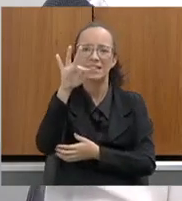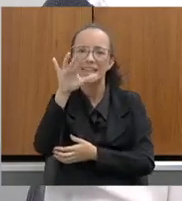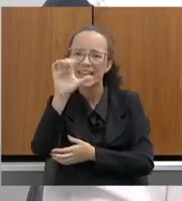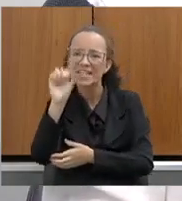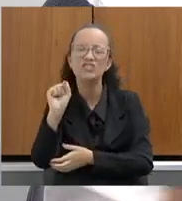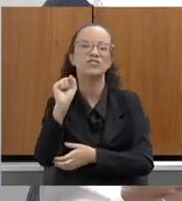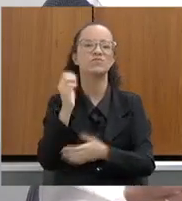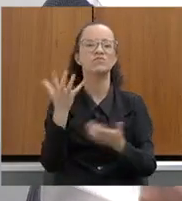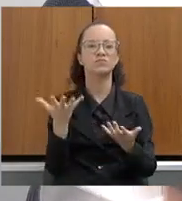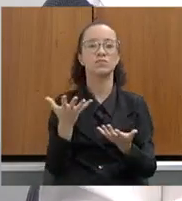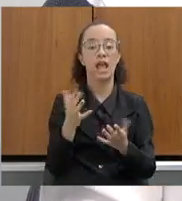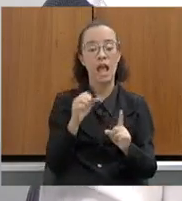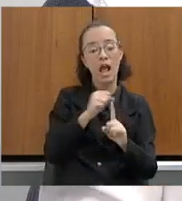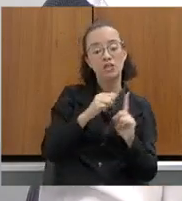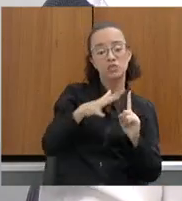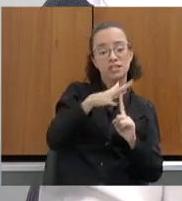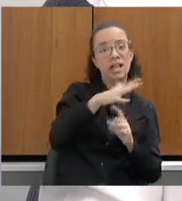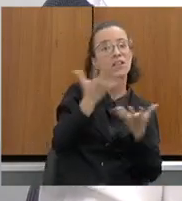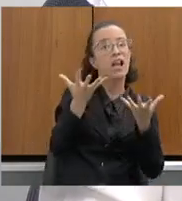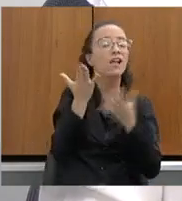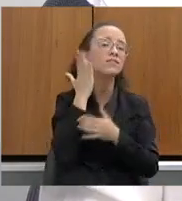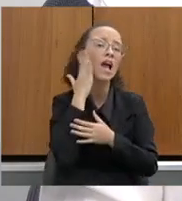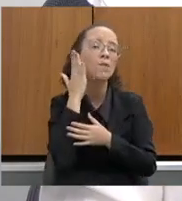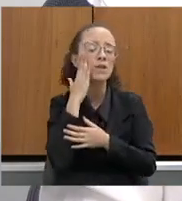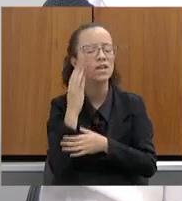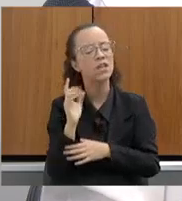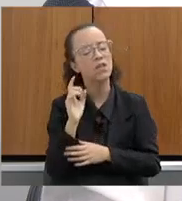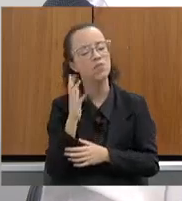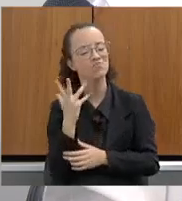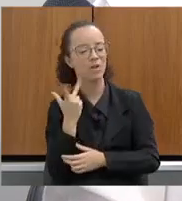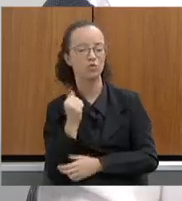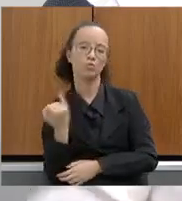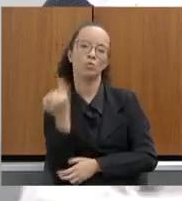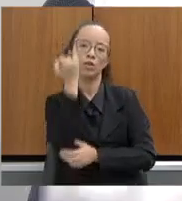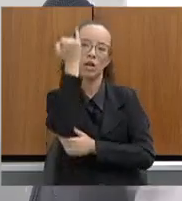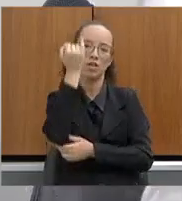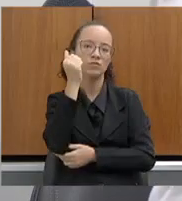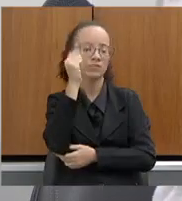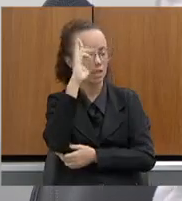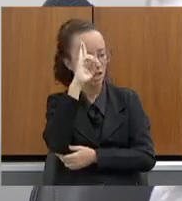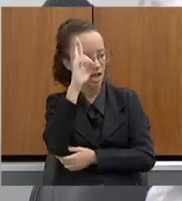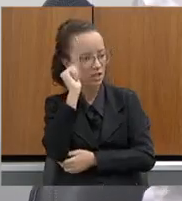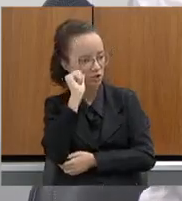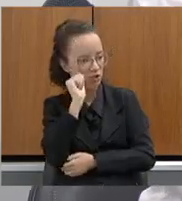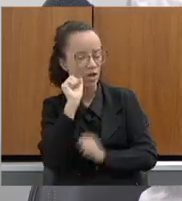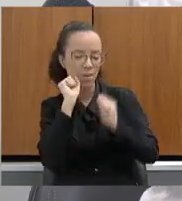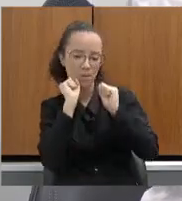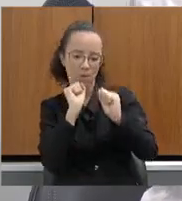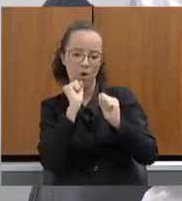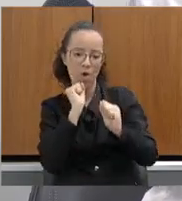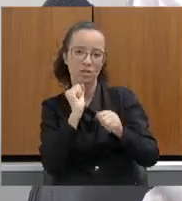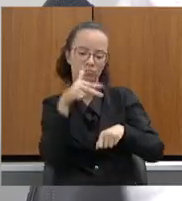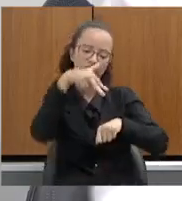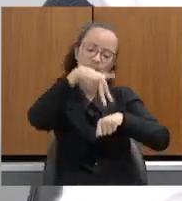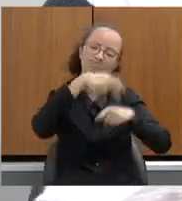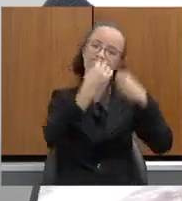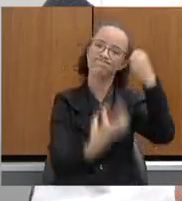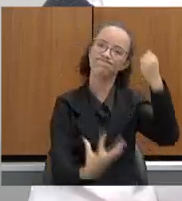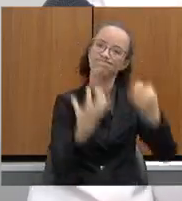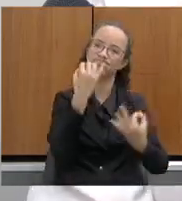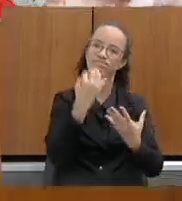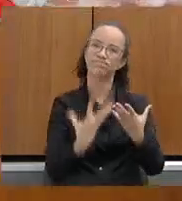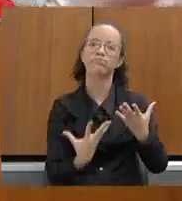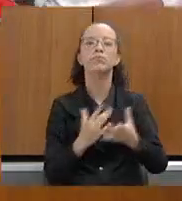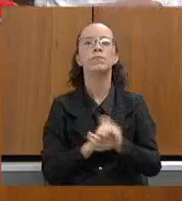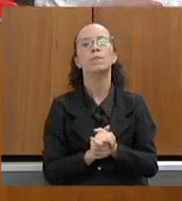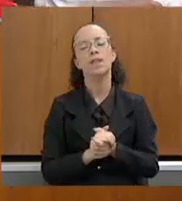quer saber. Eu acho importante que a senhora possa colocar aqui nessa audiência pública.